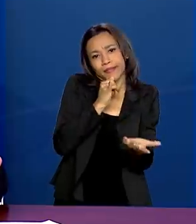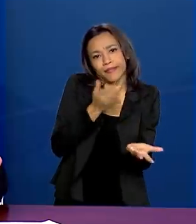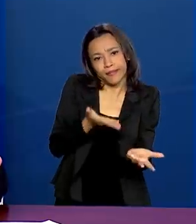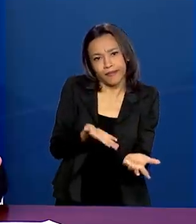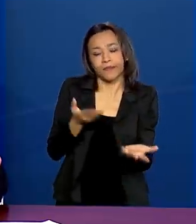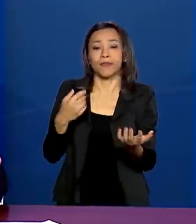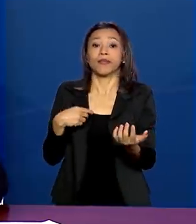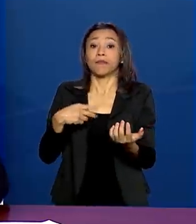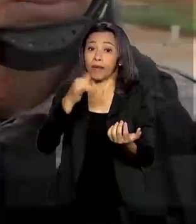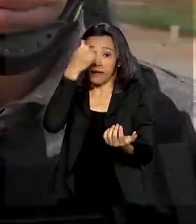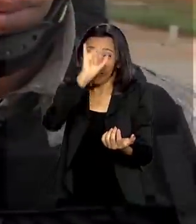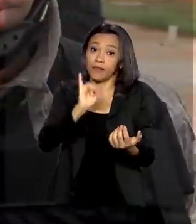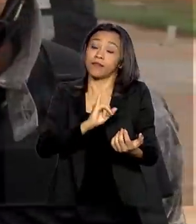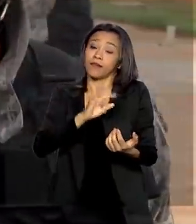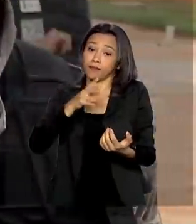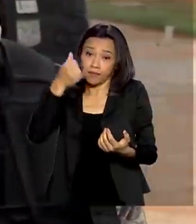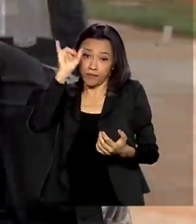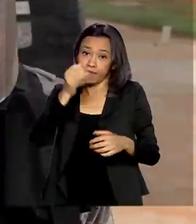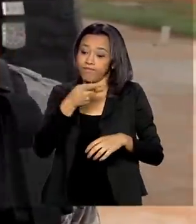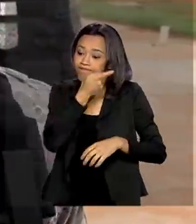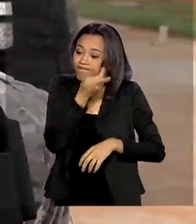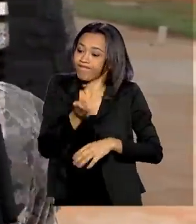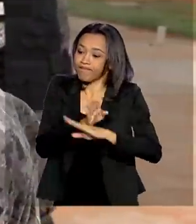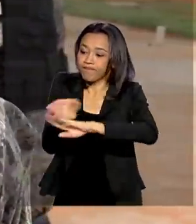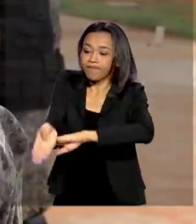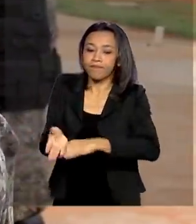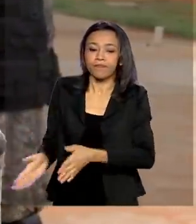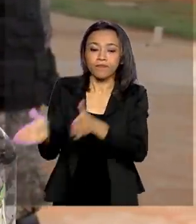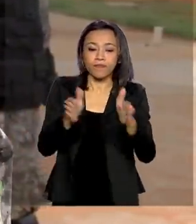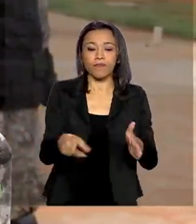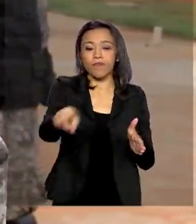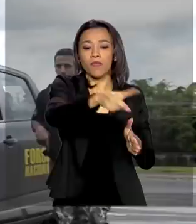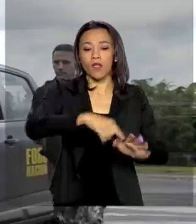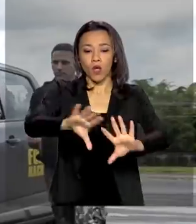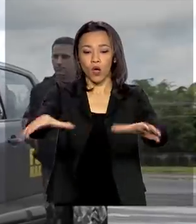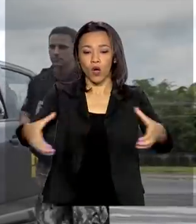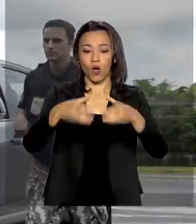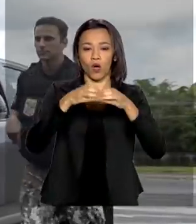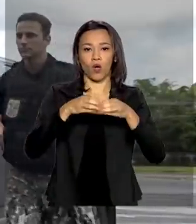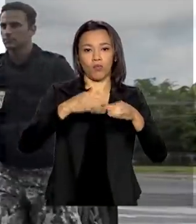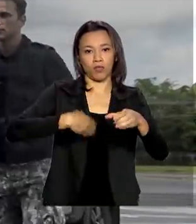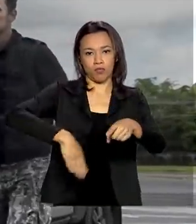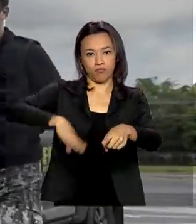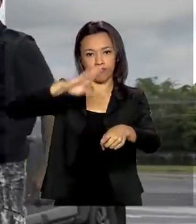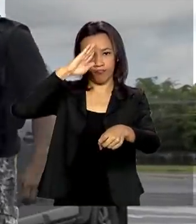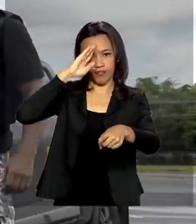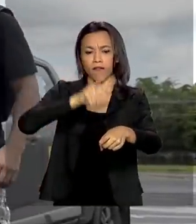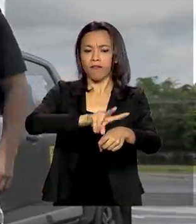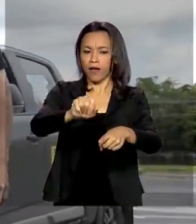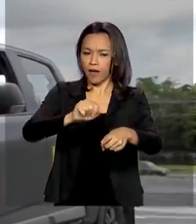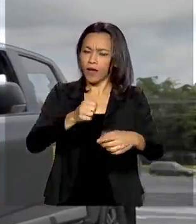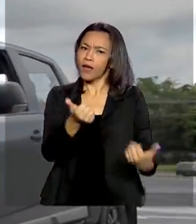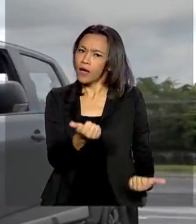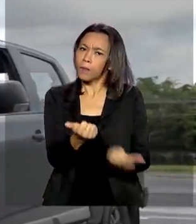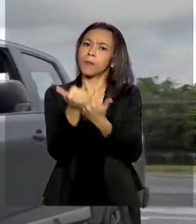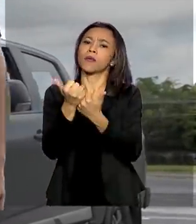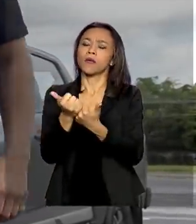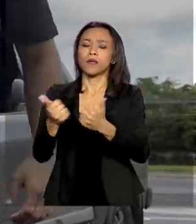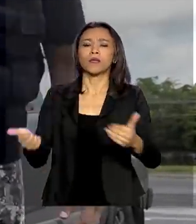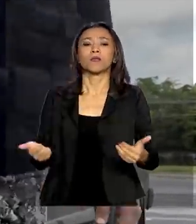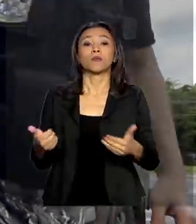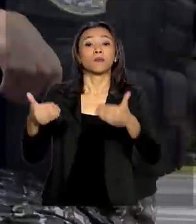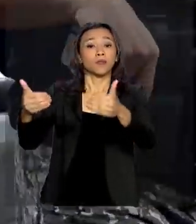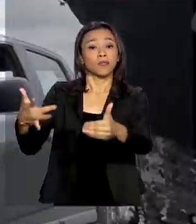suspensão de visitas. Além disso, homens da Força Nacional de Segurança Pública vão passar a atuar em apoio ao Ministério da Saúde.